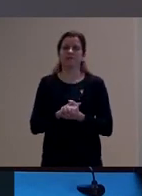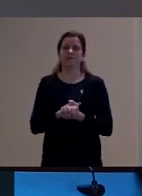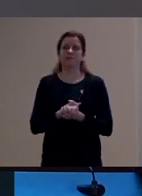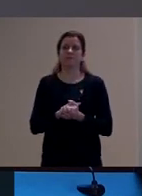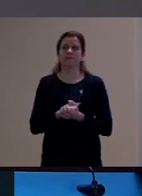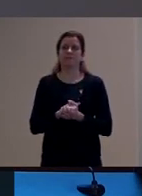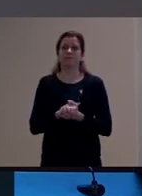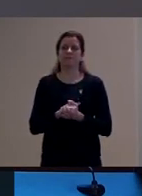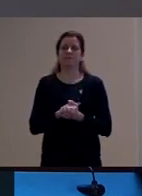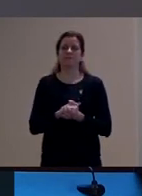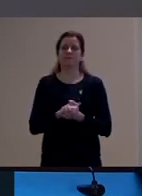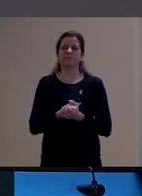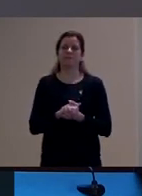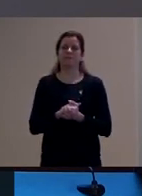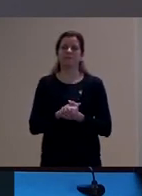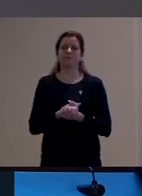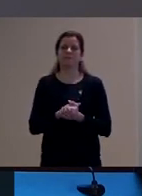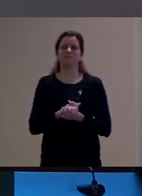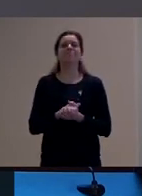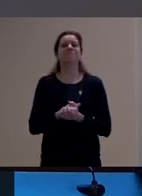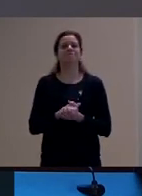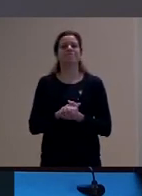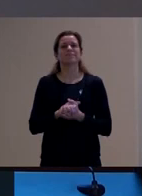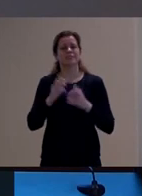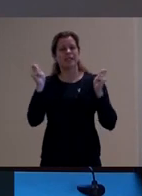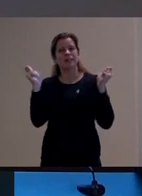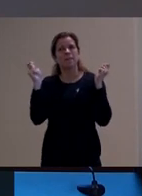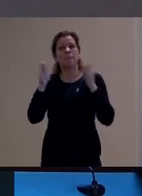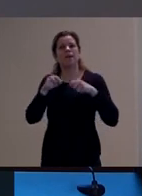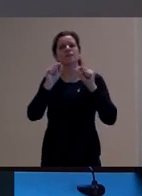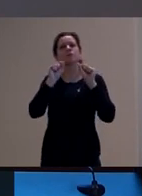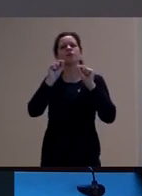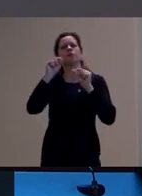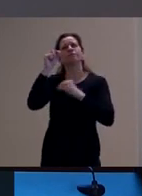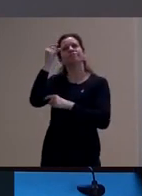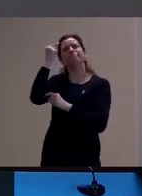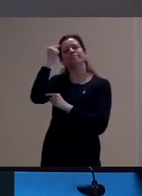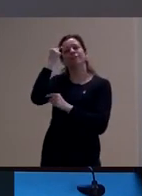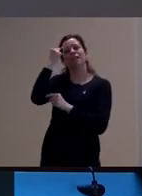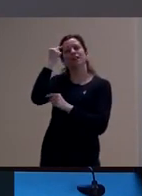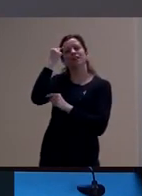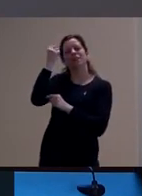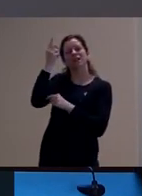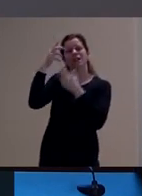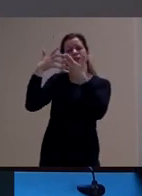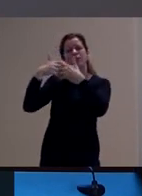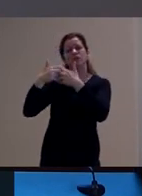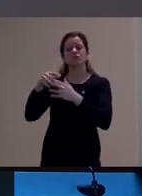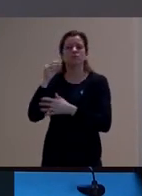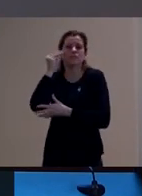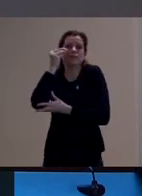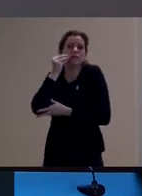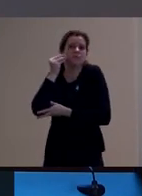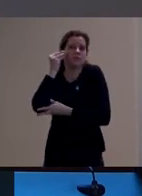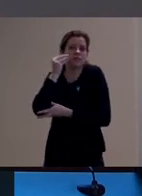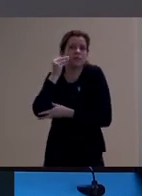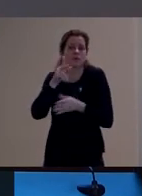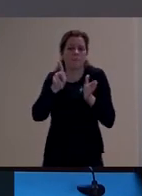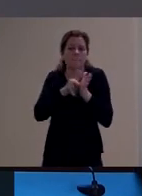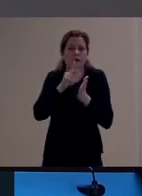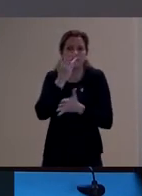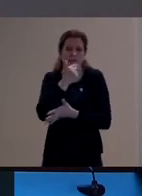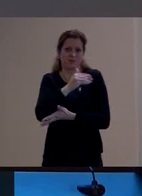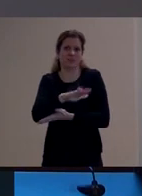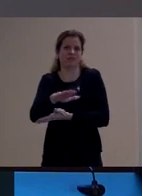de fato, dão a possibilidade de pensar numa certa experiência da infância, e